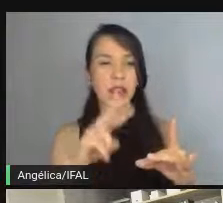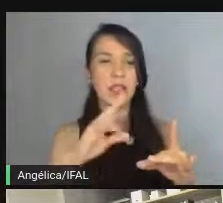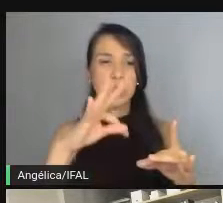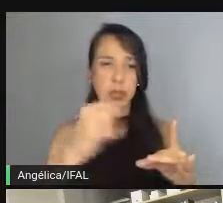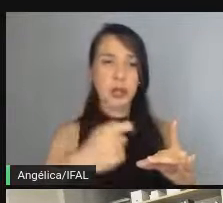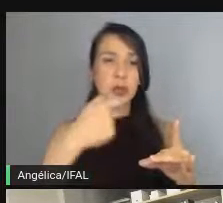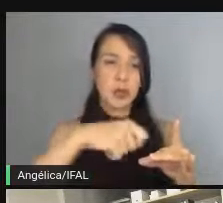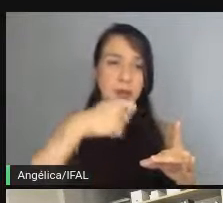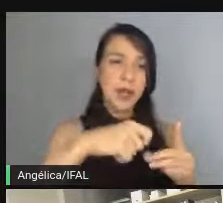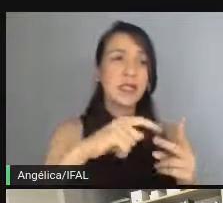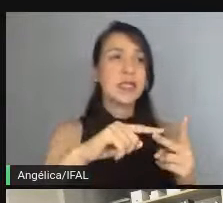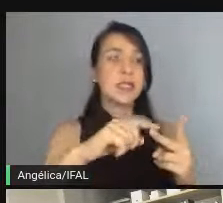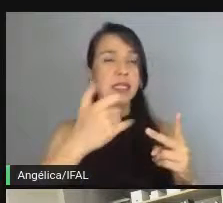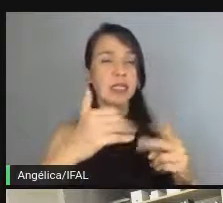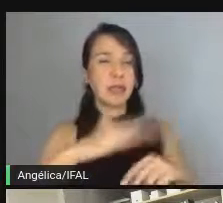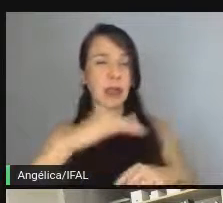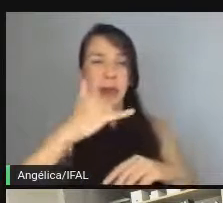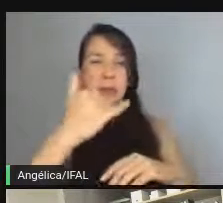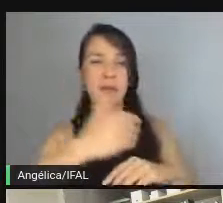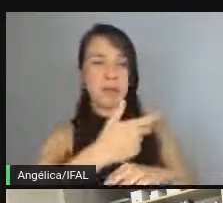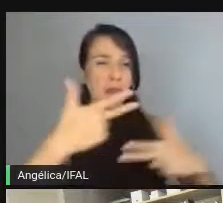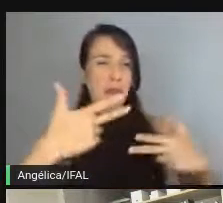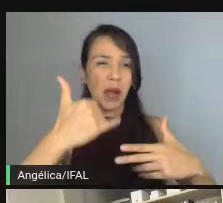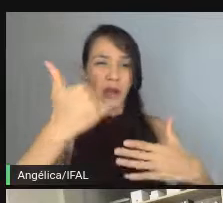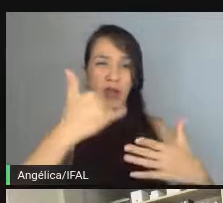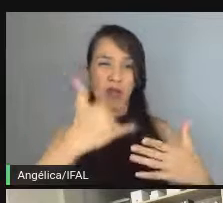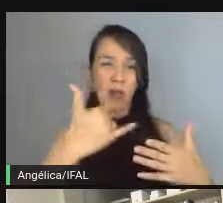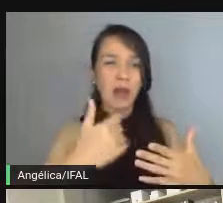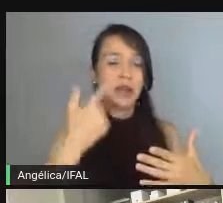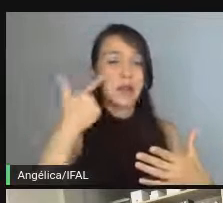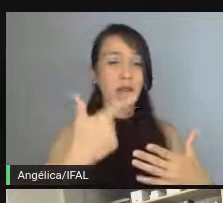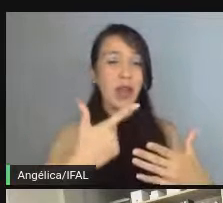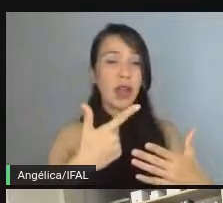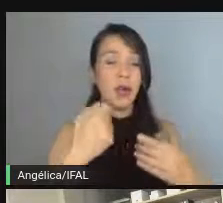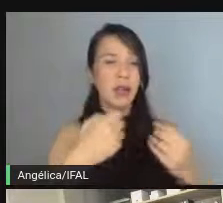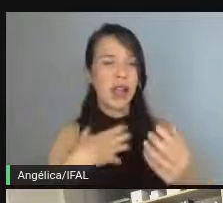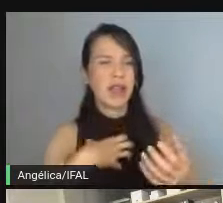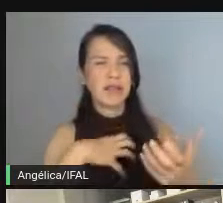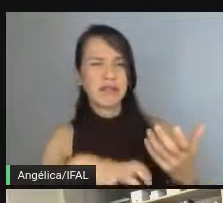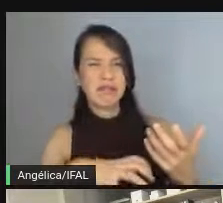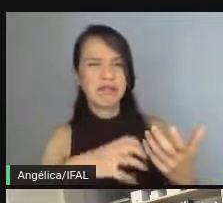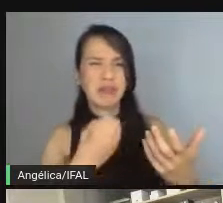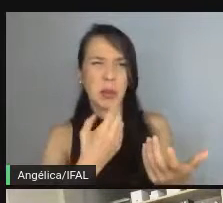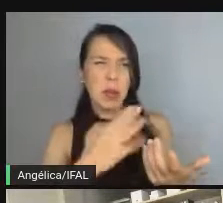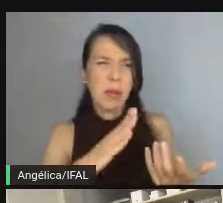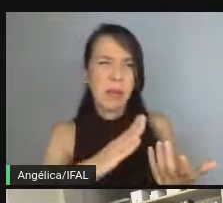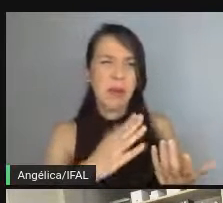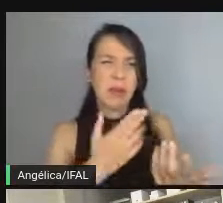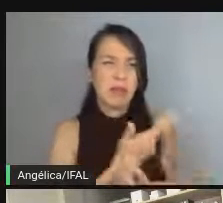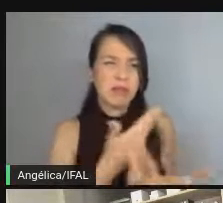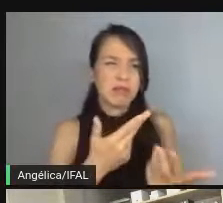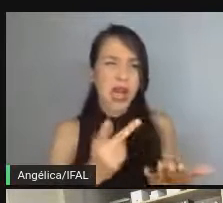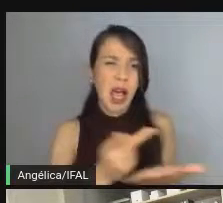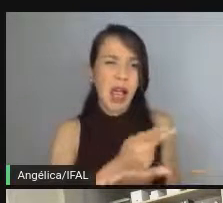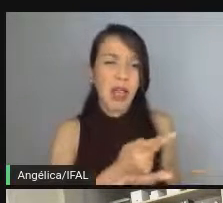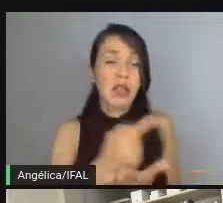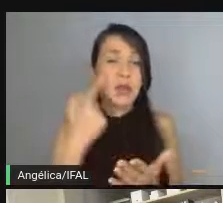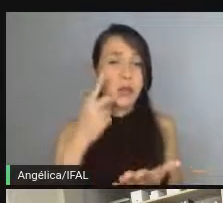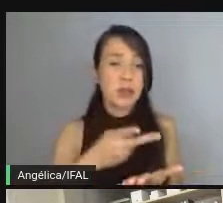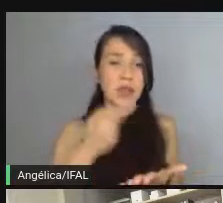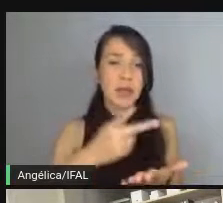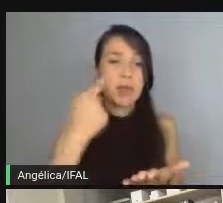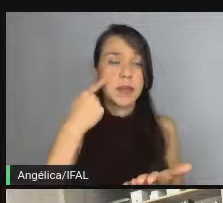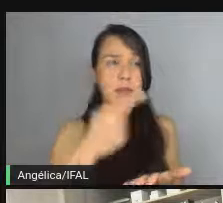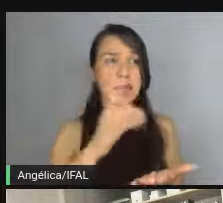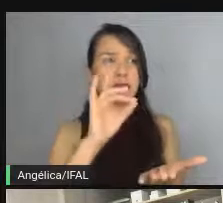tudo necessário, se não tem coisa demais, se não tem coisa que pode, que não faz sentido para aquela funcionalidade no momento. Então, você sempre precisa